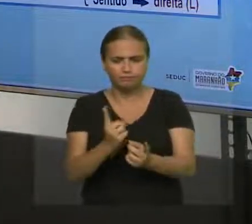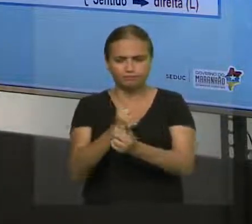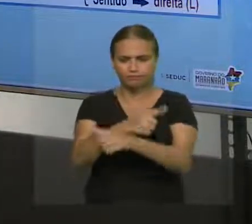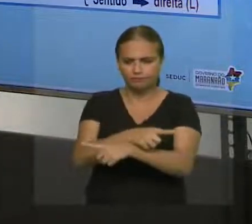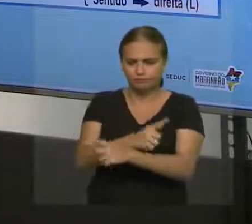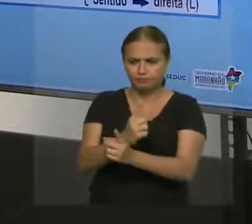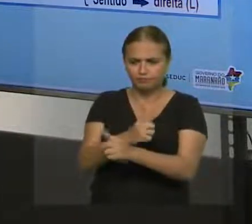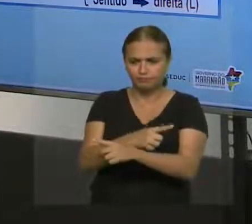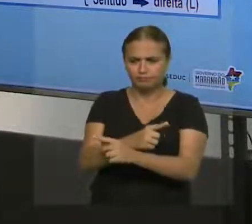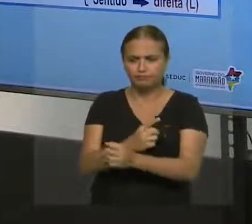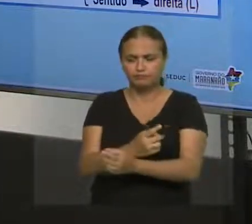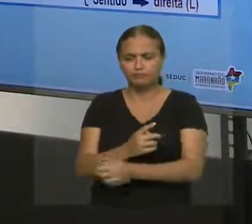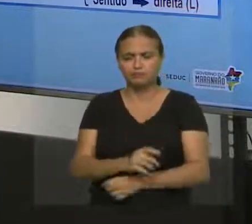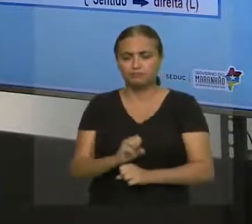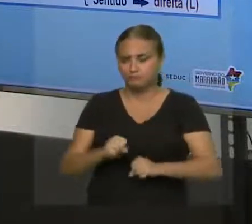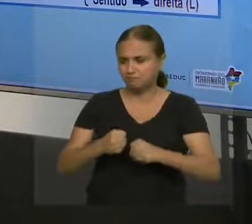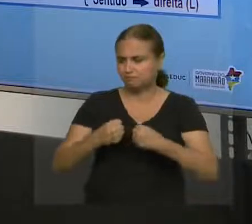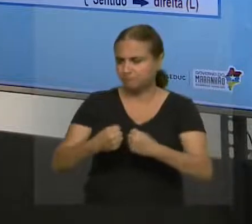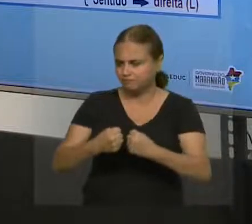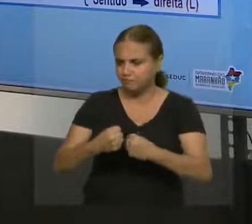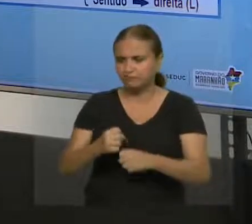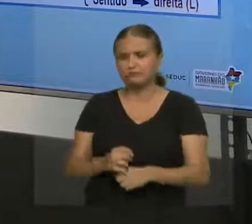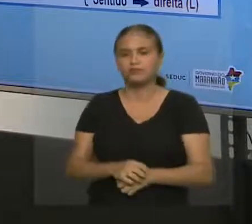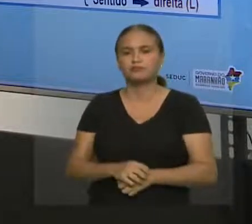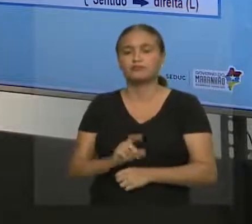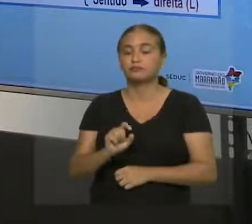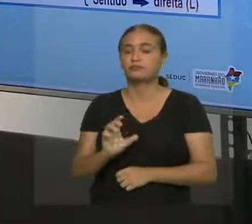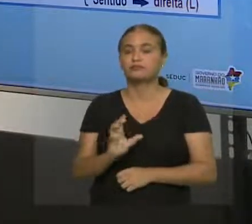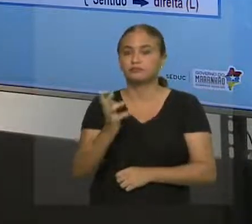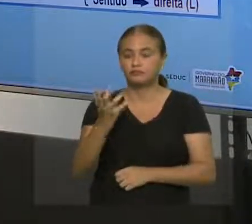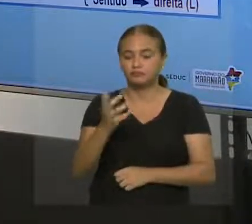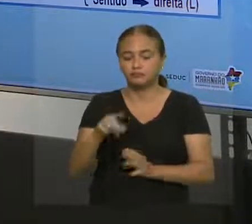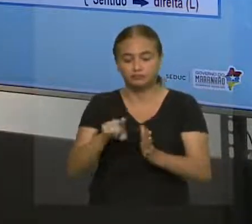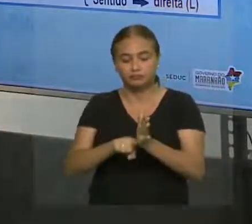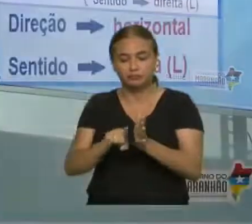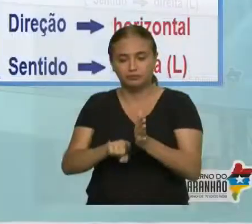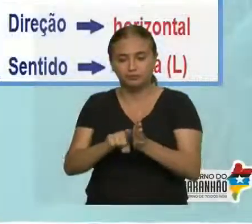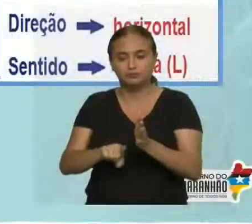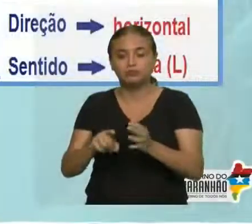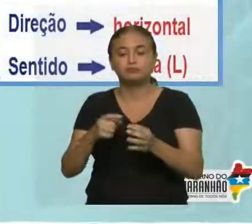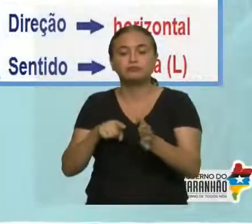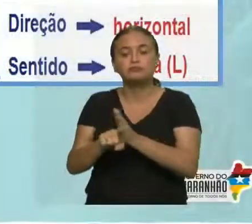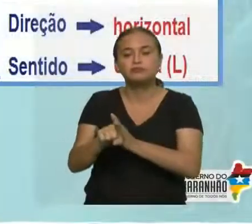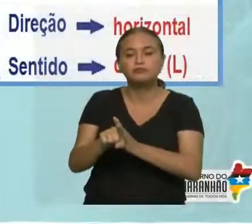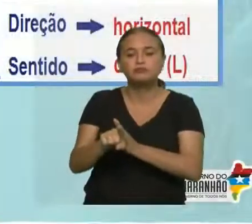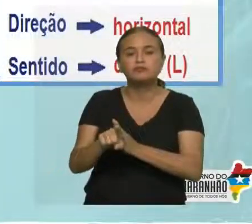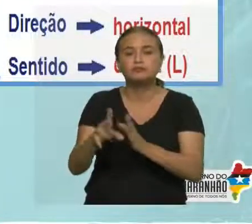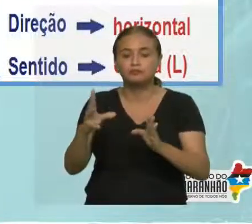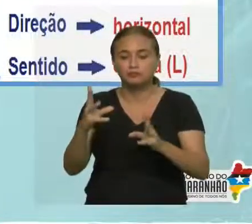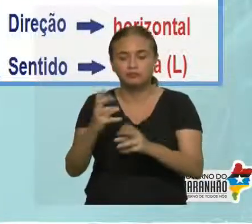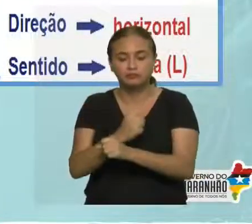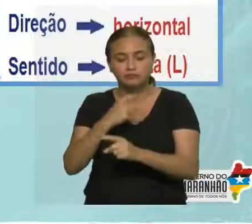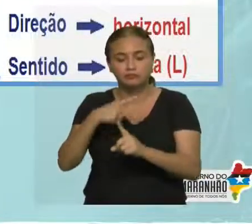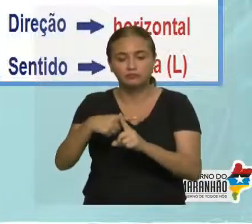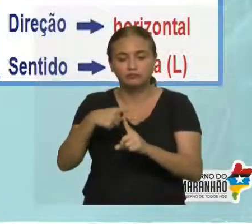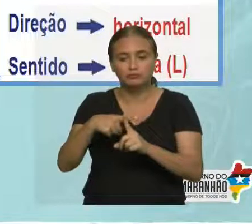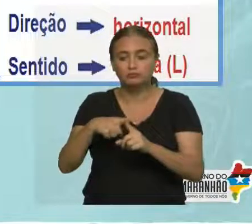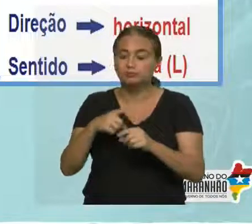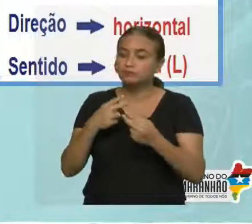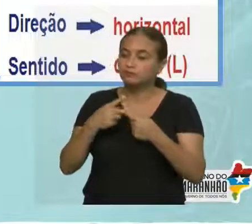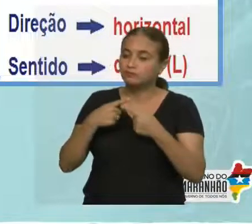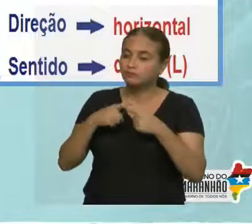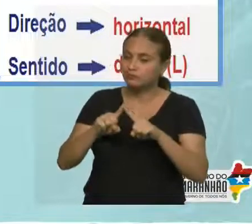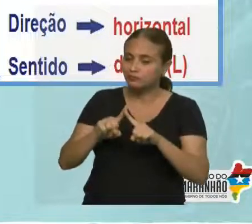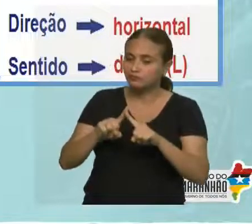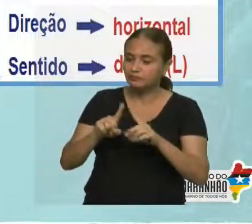vence? Aquele que tem o maior valor de força, né? Então, que vai acontecer? Você subtrai. A pergunta é uma soma, porém, você vai